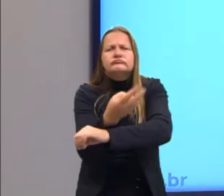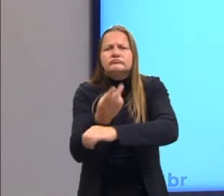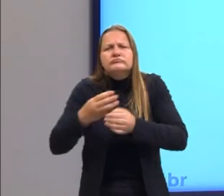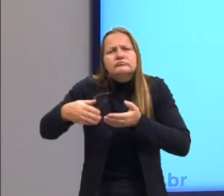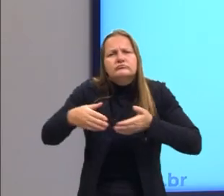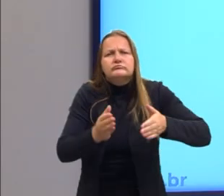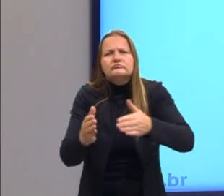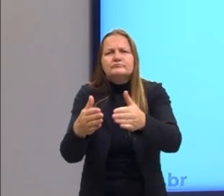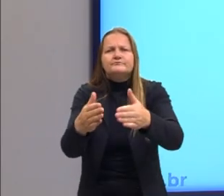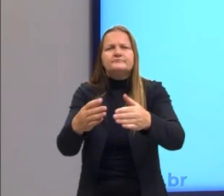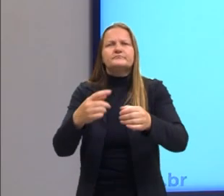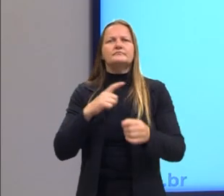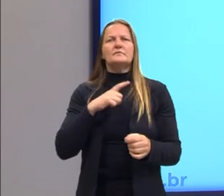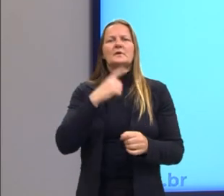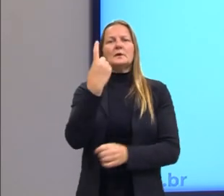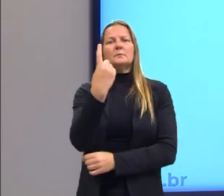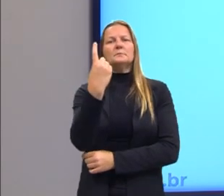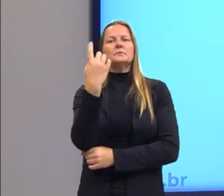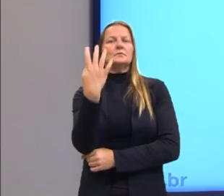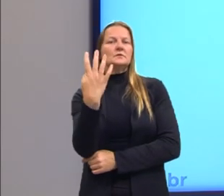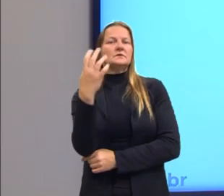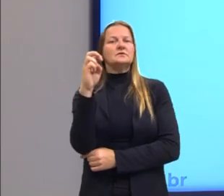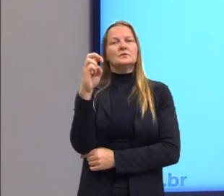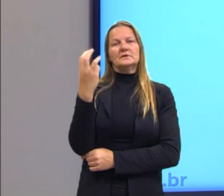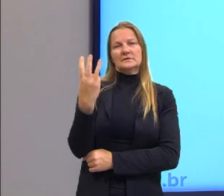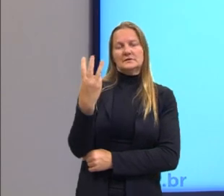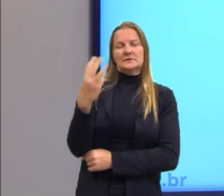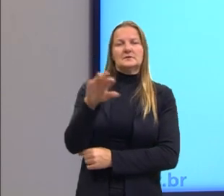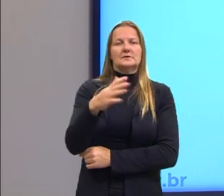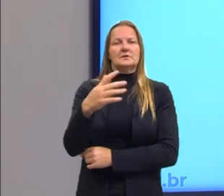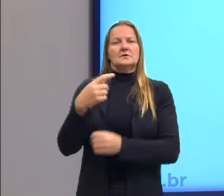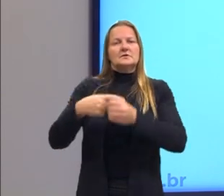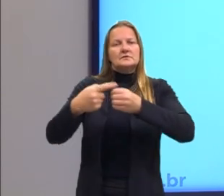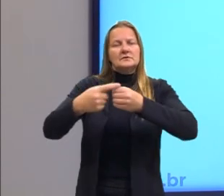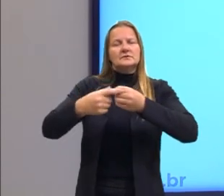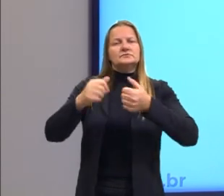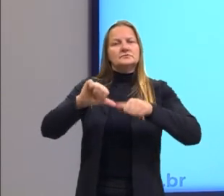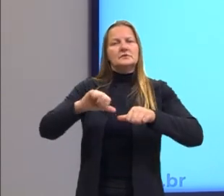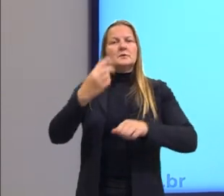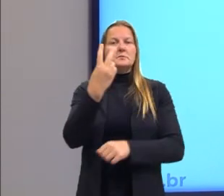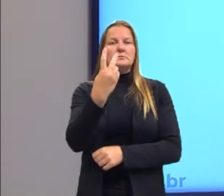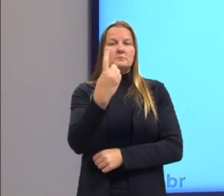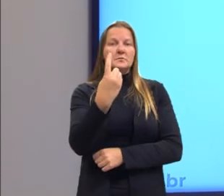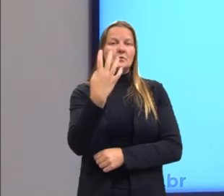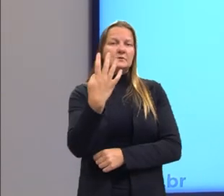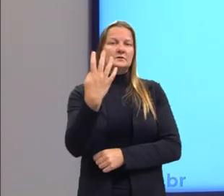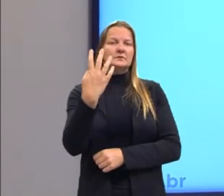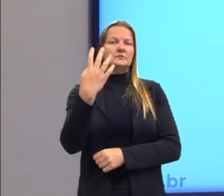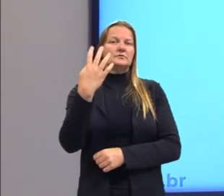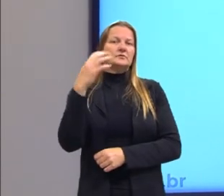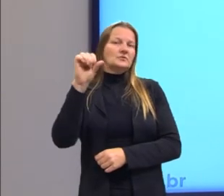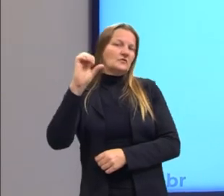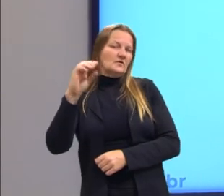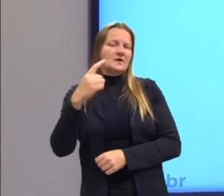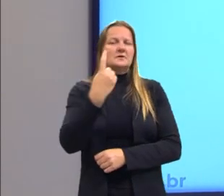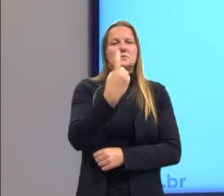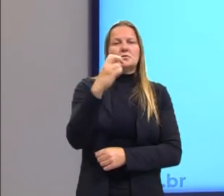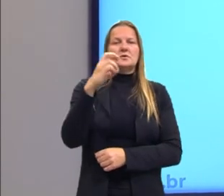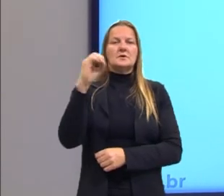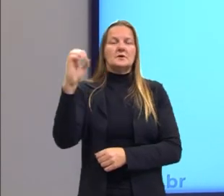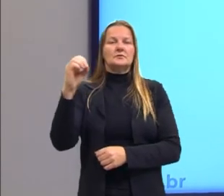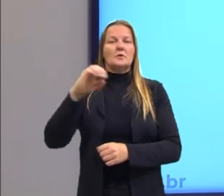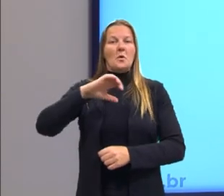aqui a queda de Constantinopla, 1453, e 1490, 1500, Portugal e Espanha já